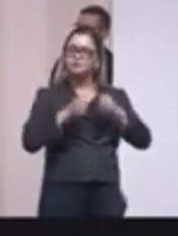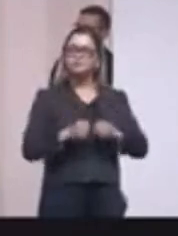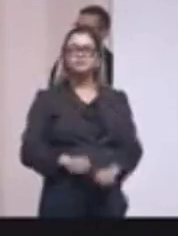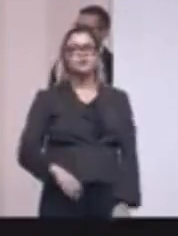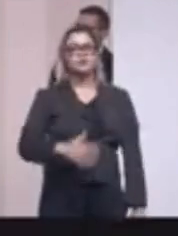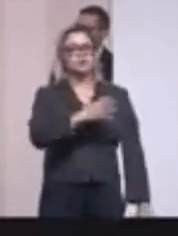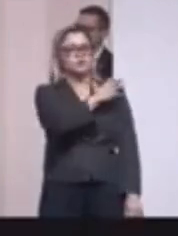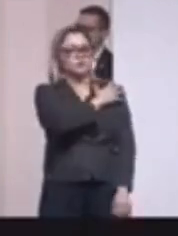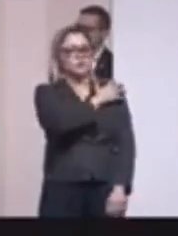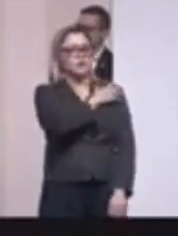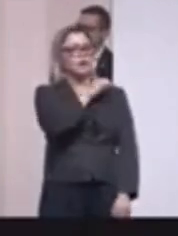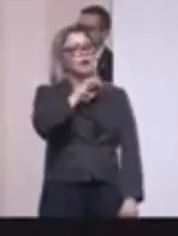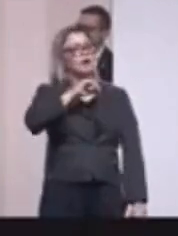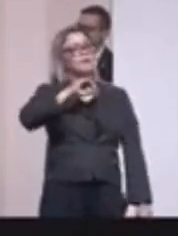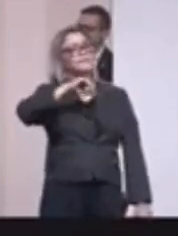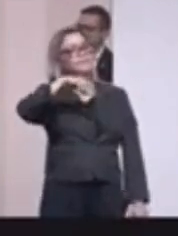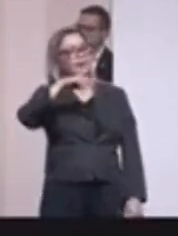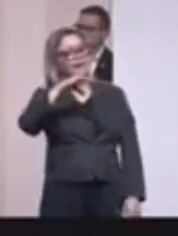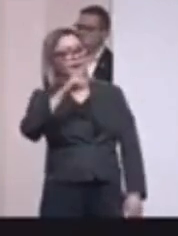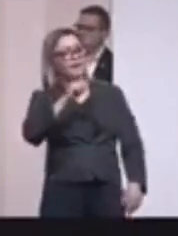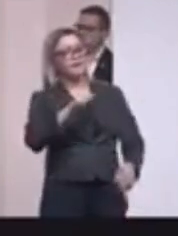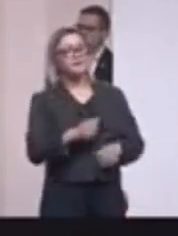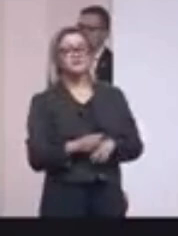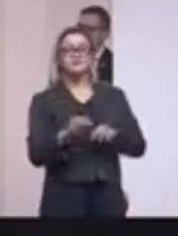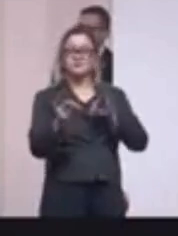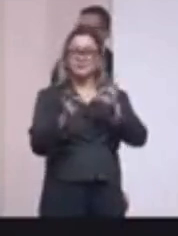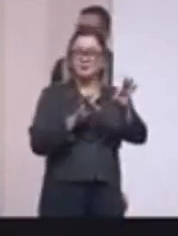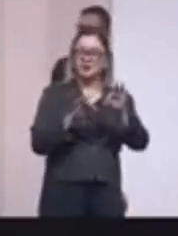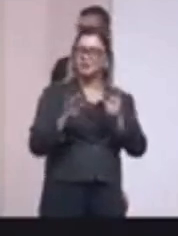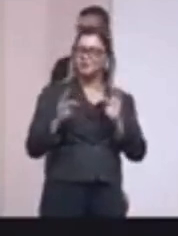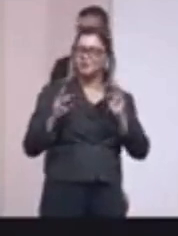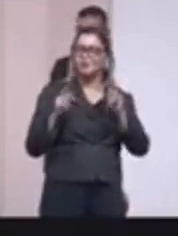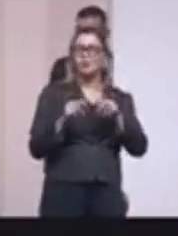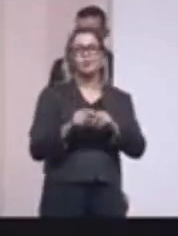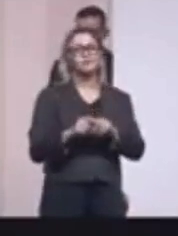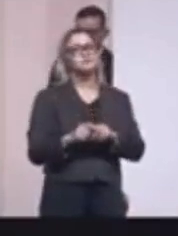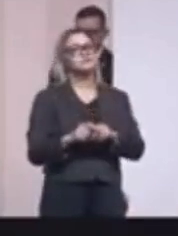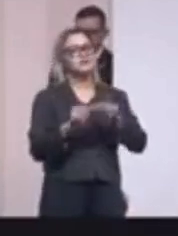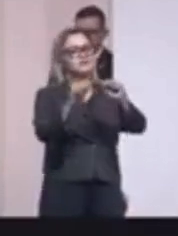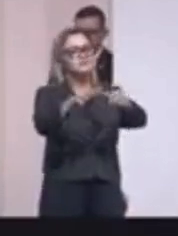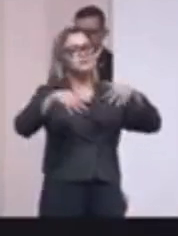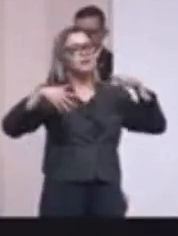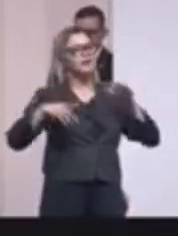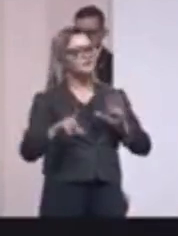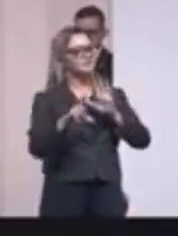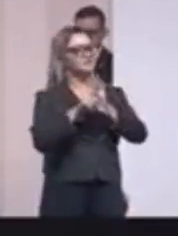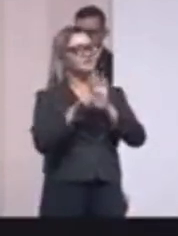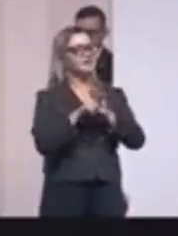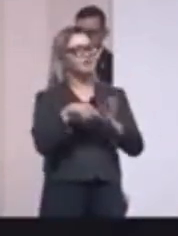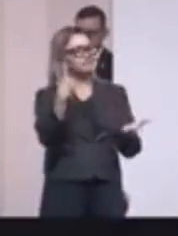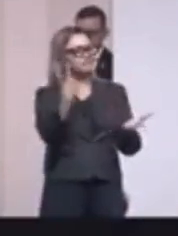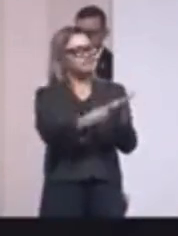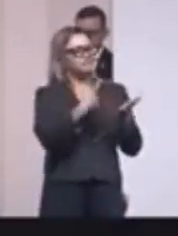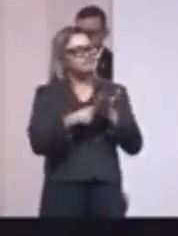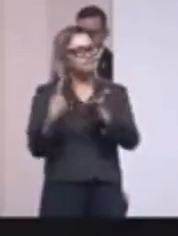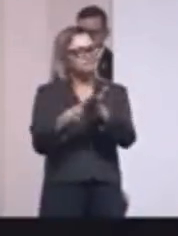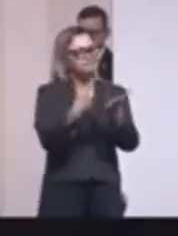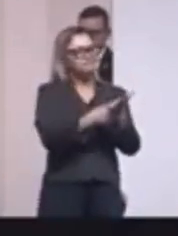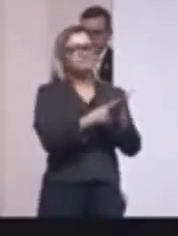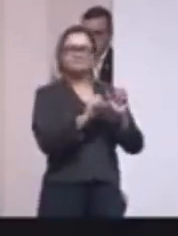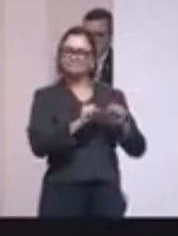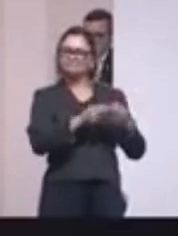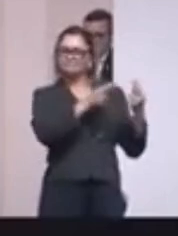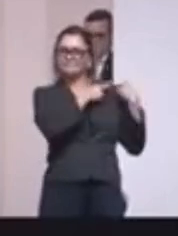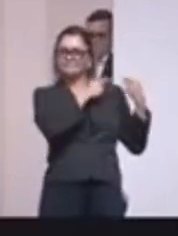Meca nesse projeto, e obviamente toda a bancada da Assembleia Legislativa que tem esse compromisso, tem o